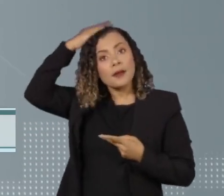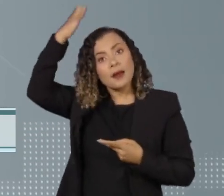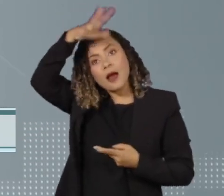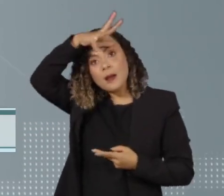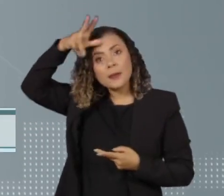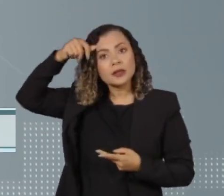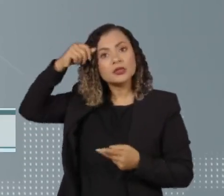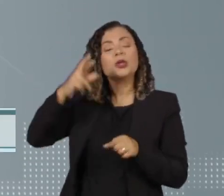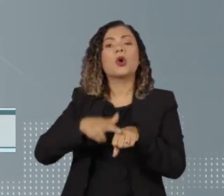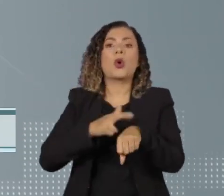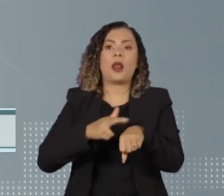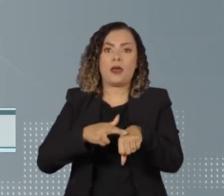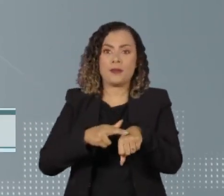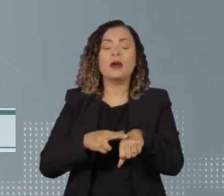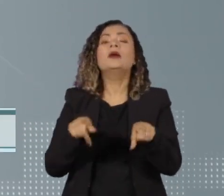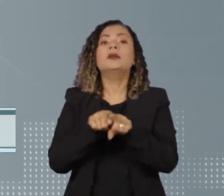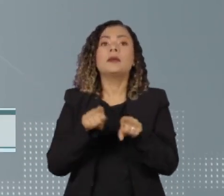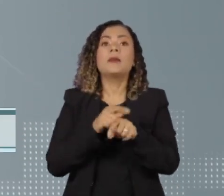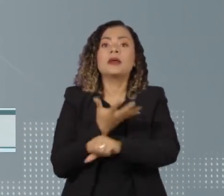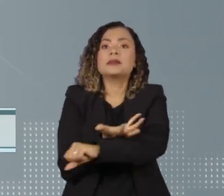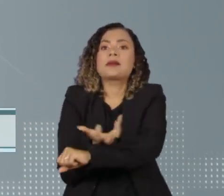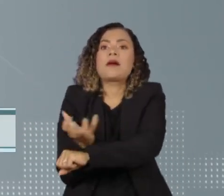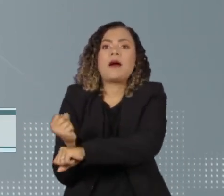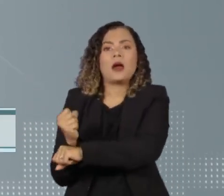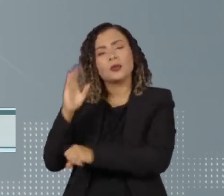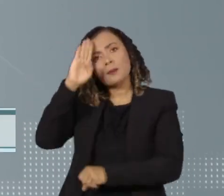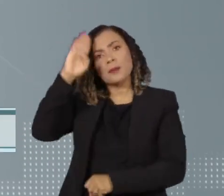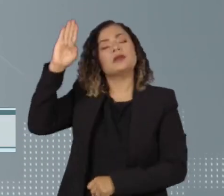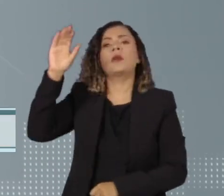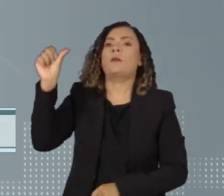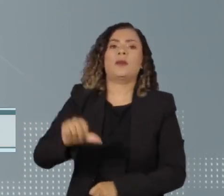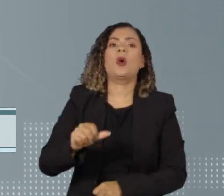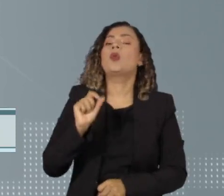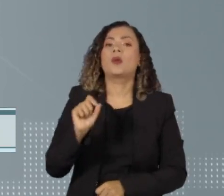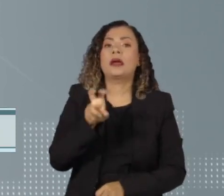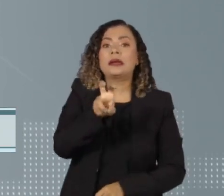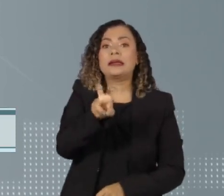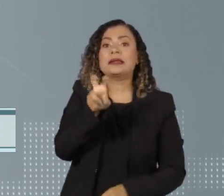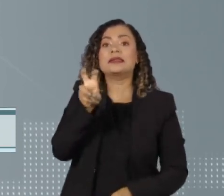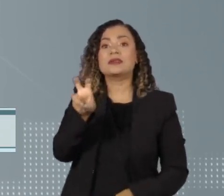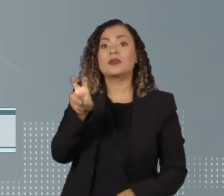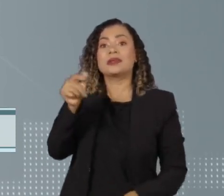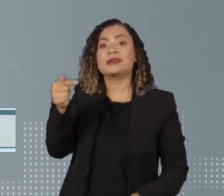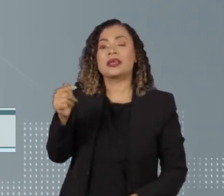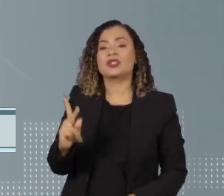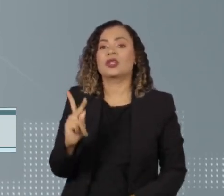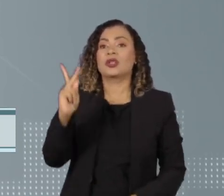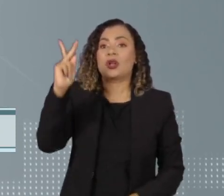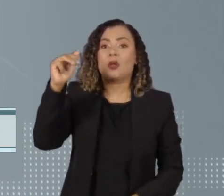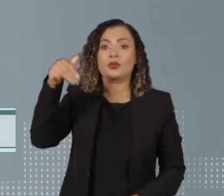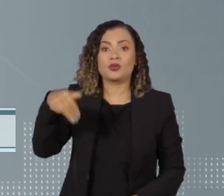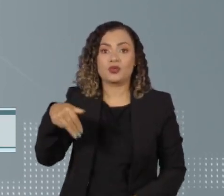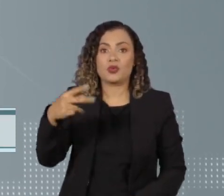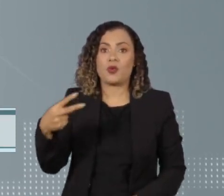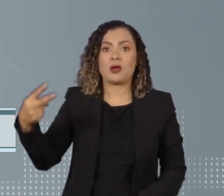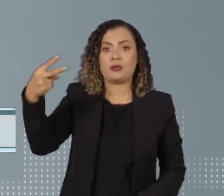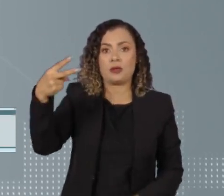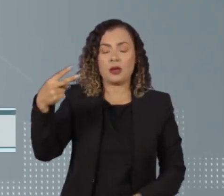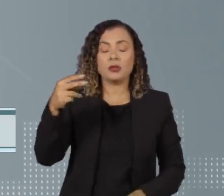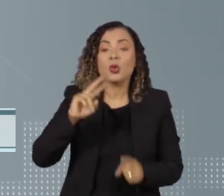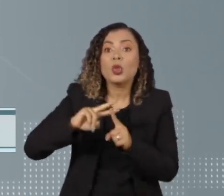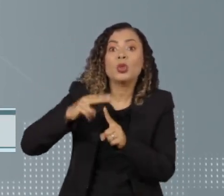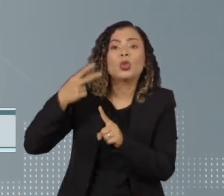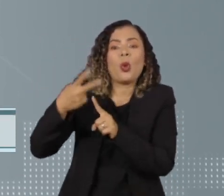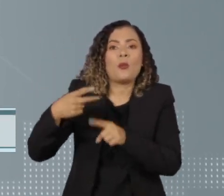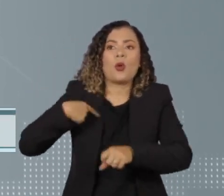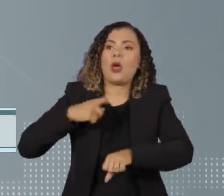O aumento no Cerrado foi ainda pior, ultrapassou 557 quilômetros quadrados, quase o dobro